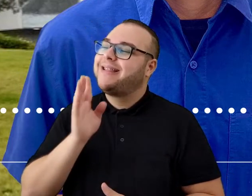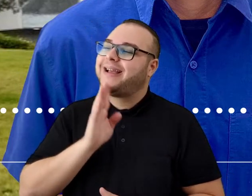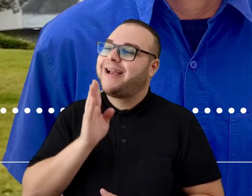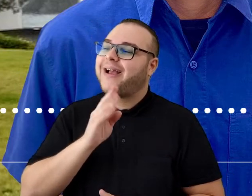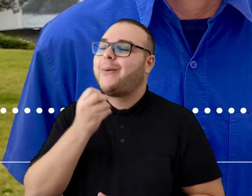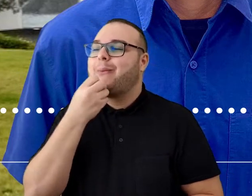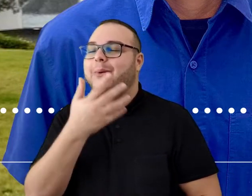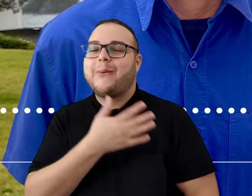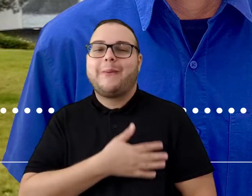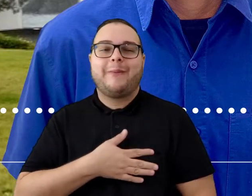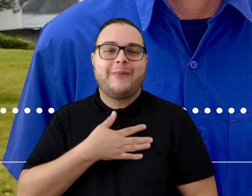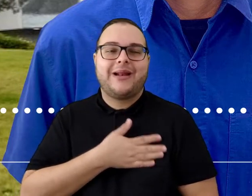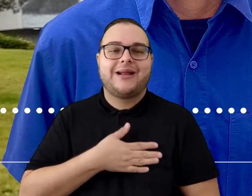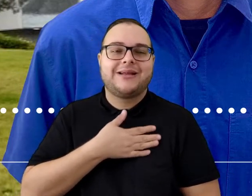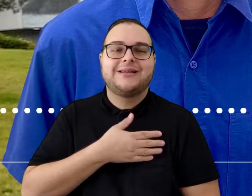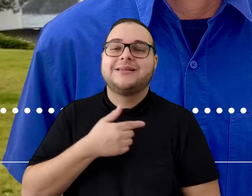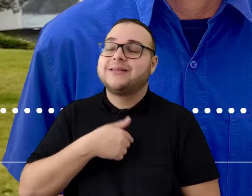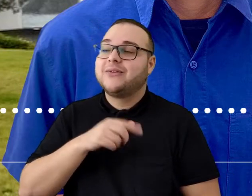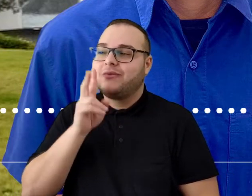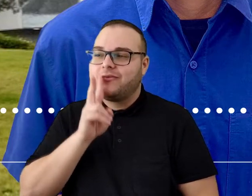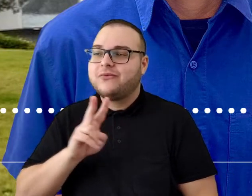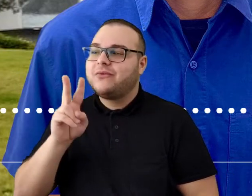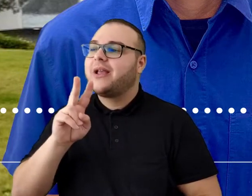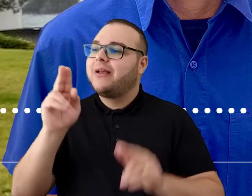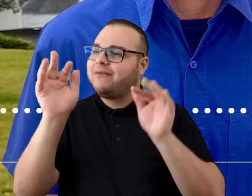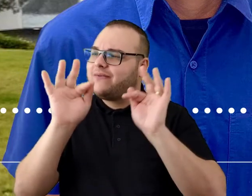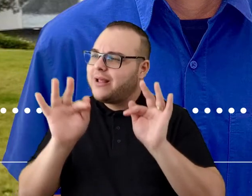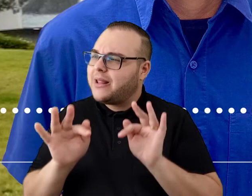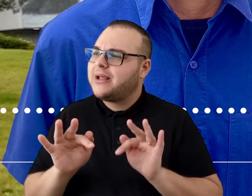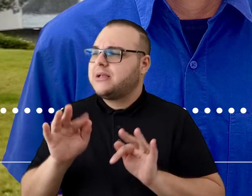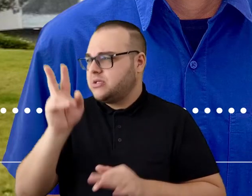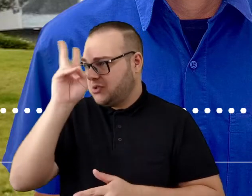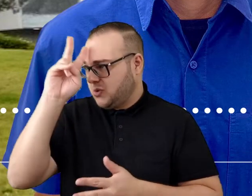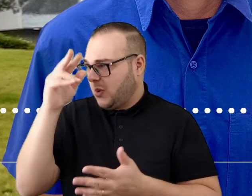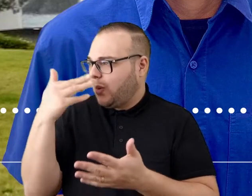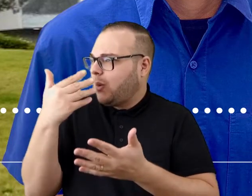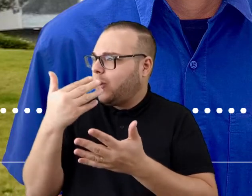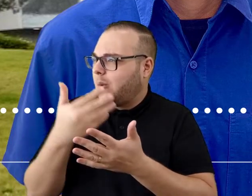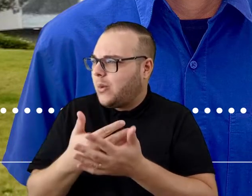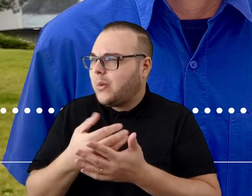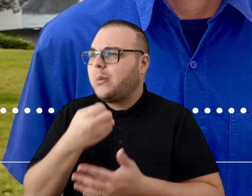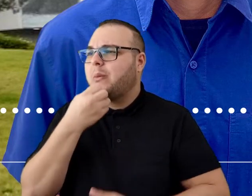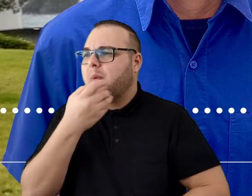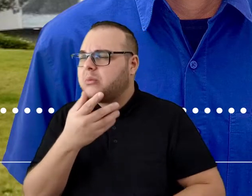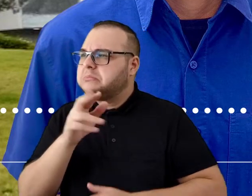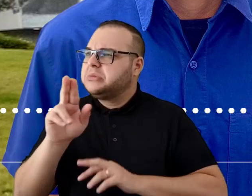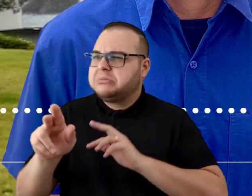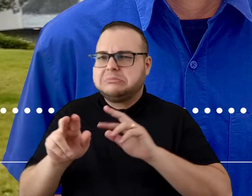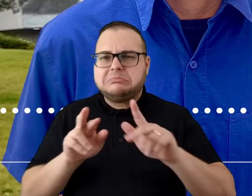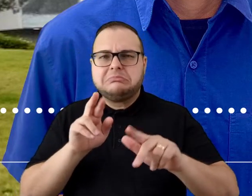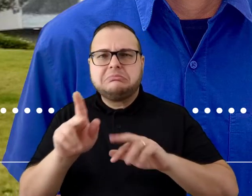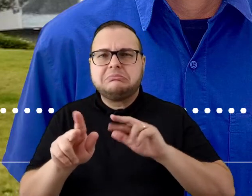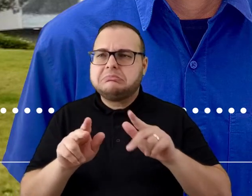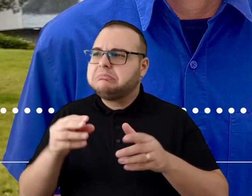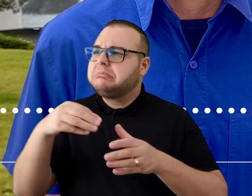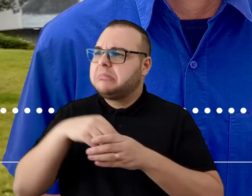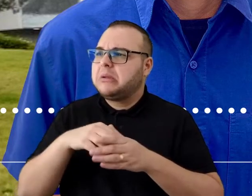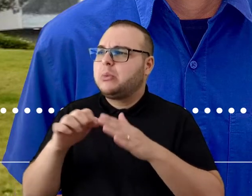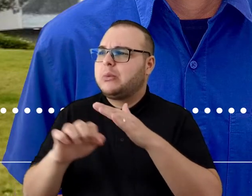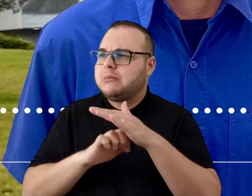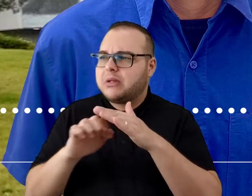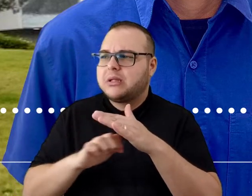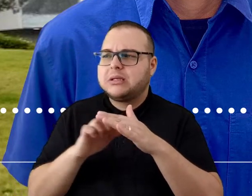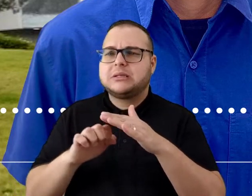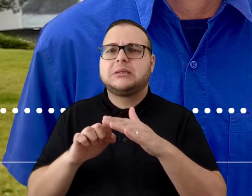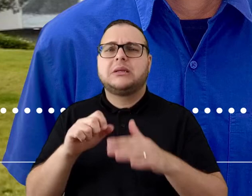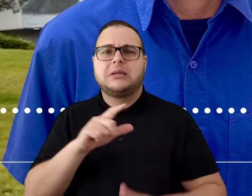muito prazeroso, né? E eu fico muito feliz de acompanhar essas histórias, né? Histórias tão diferentes dentro da empresa, mas que